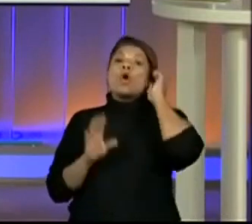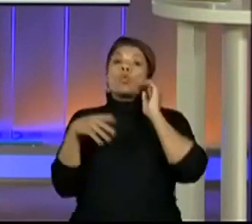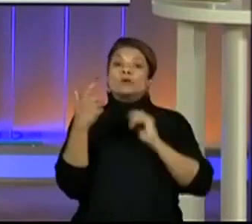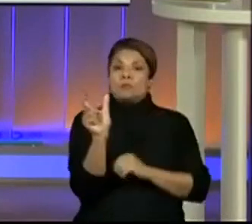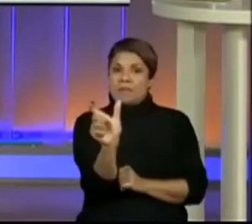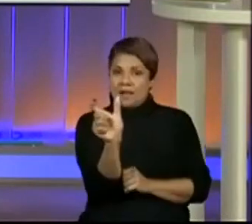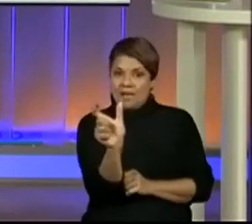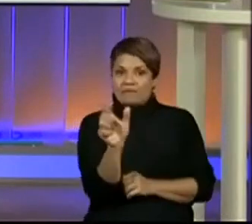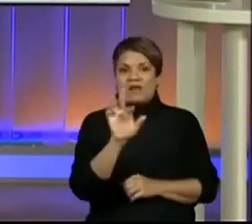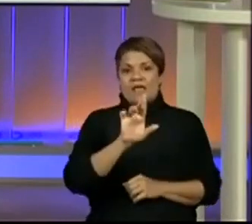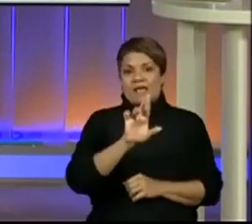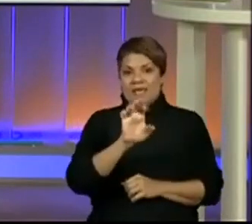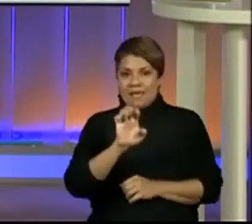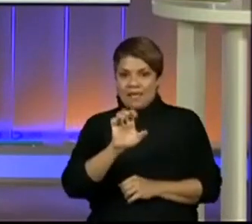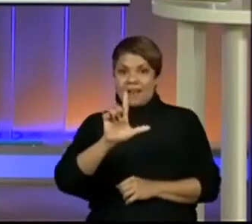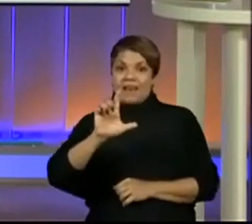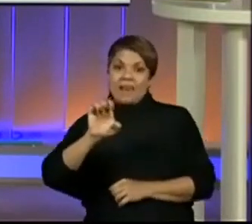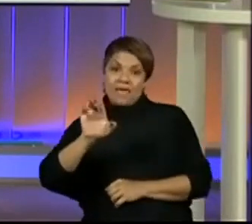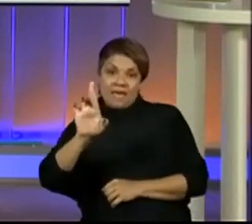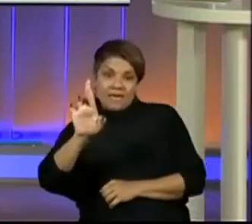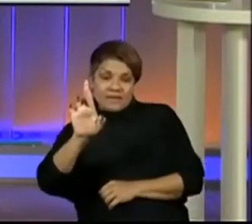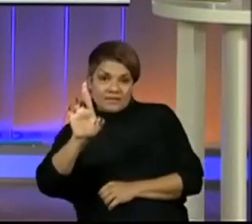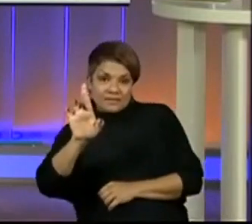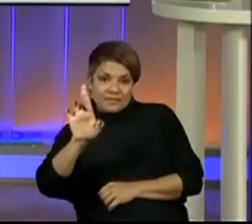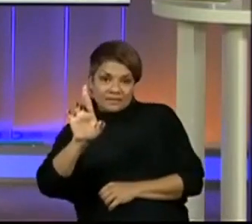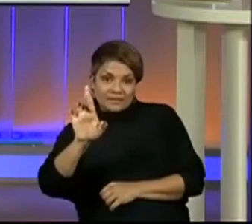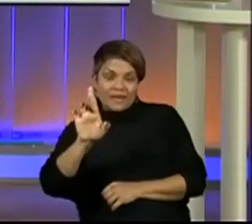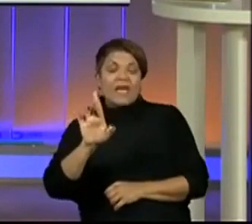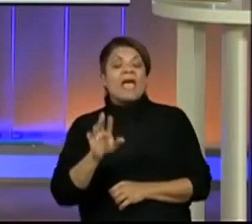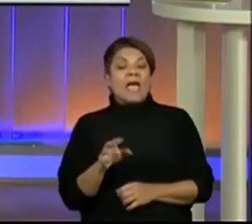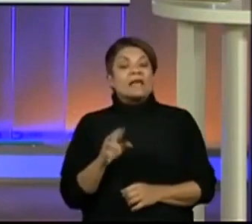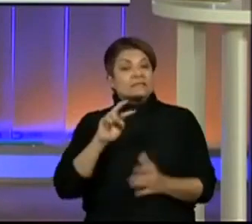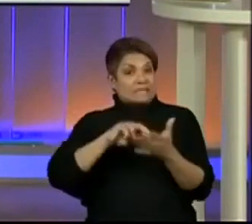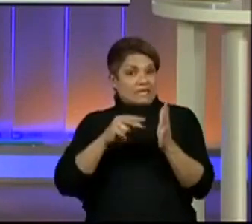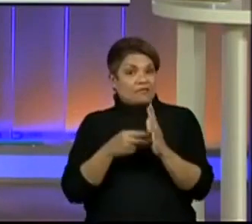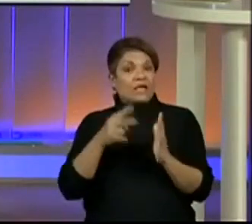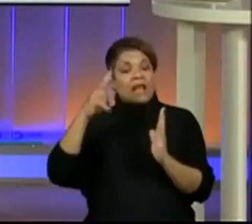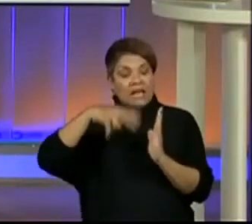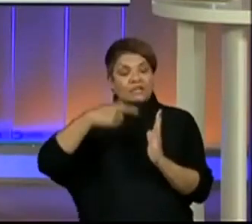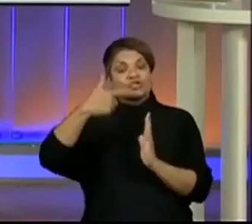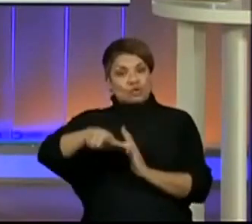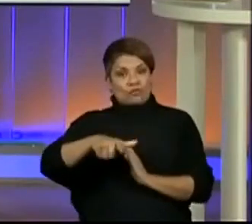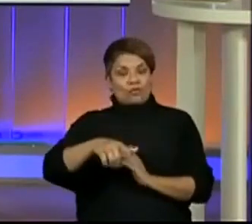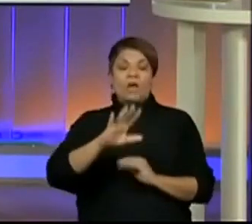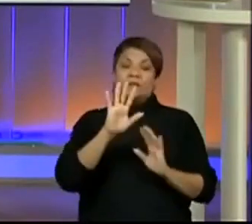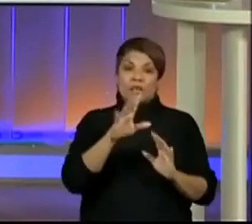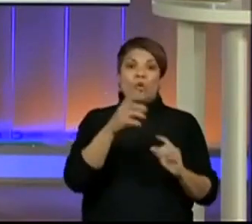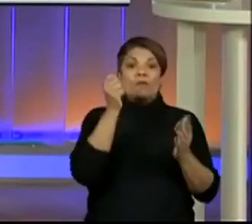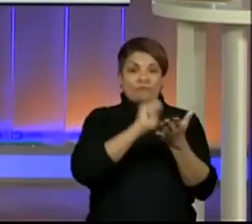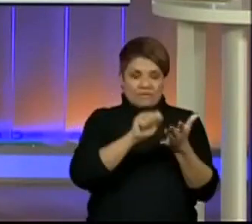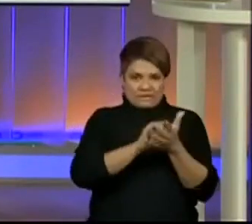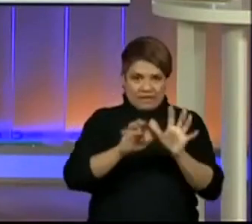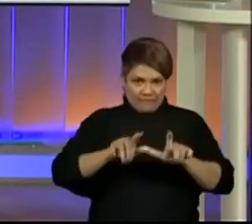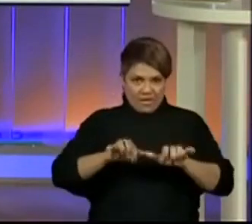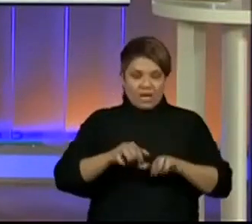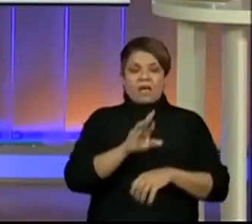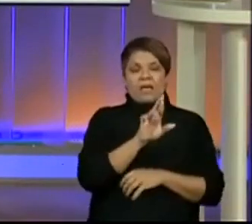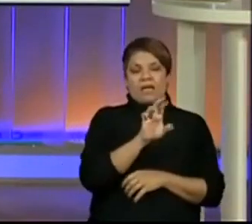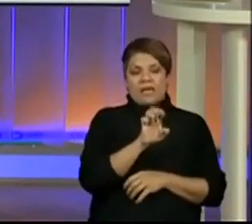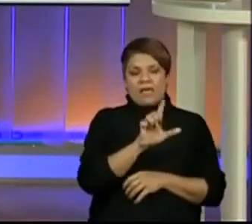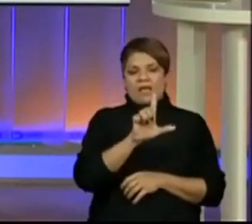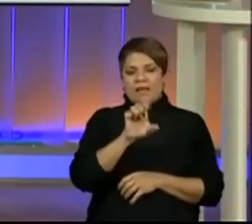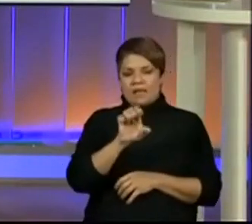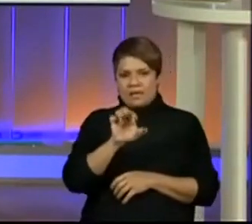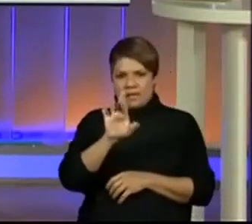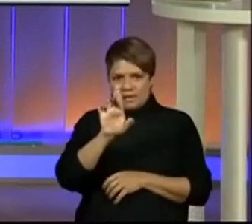a palavra reler, já quer dizer que nós estamos lendo novamente. Então, não existe reler de novo. Reler. O de